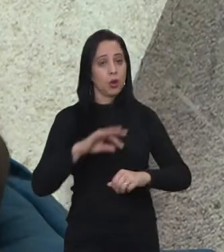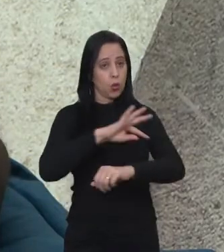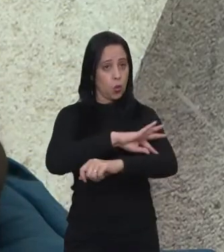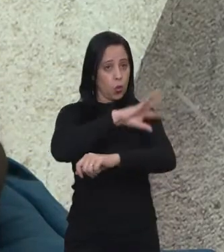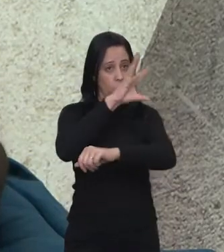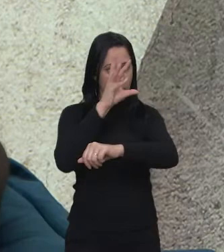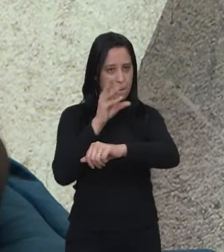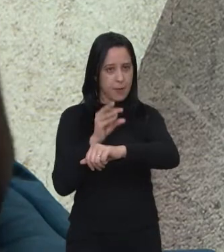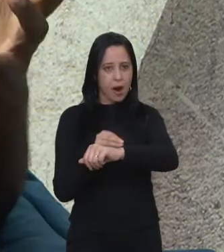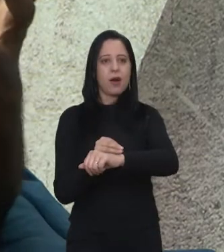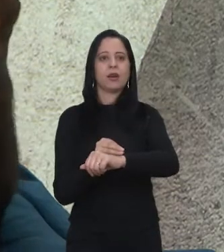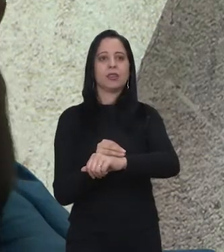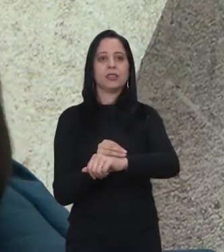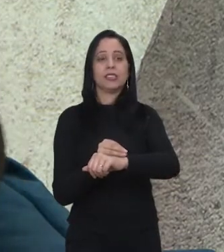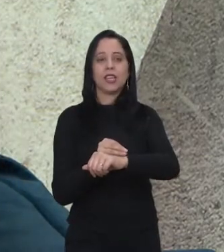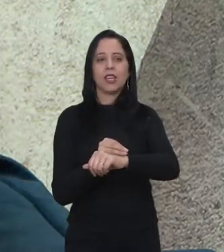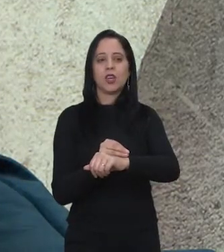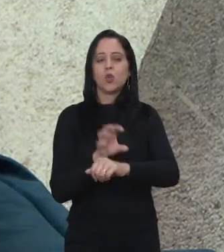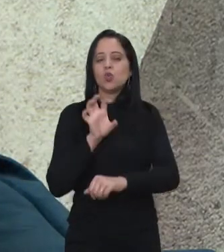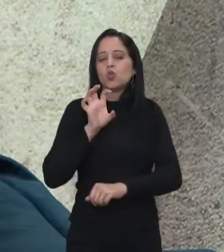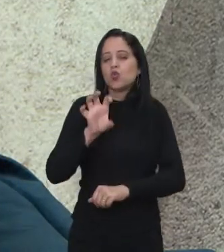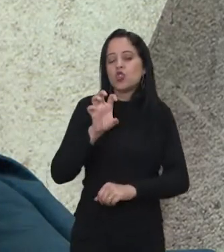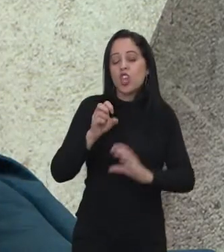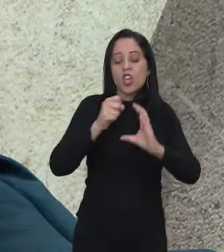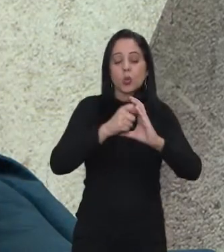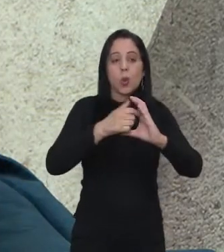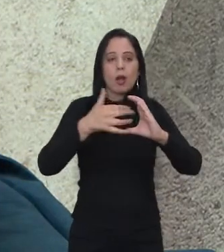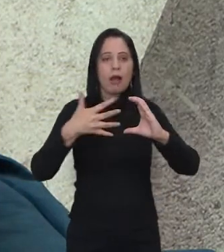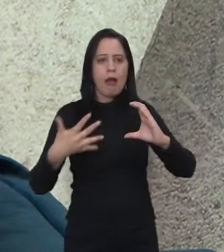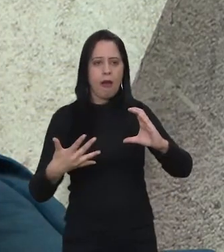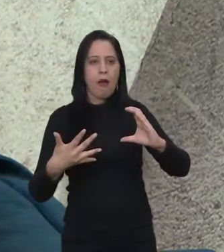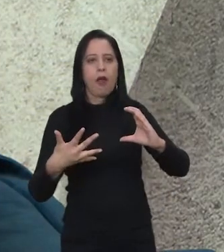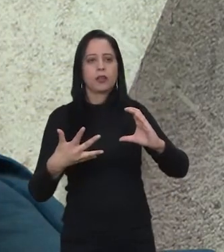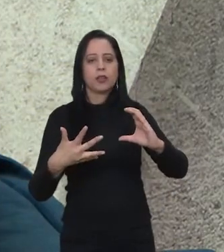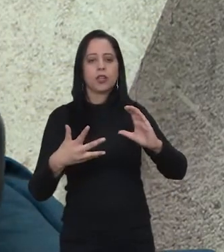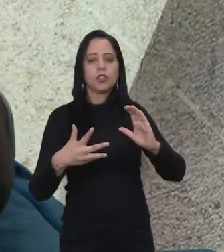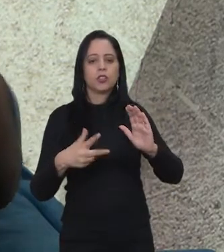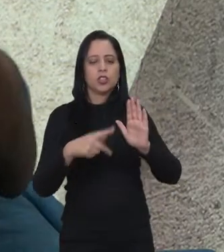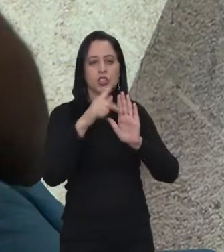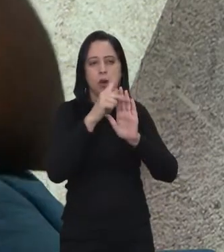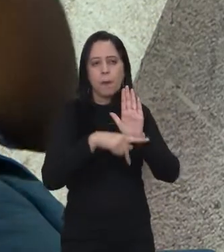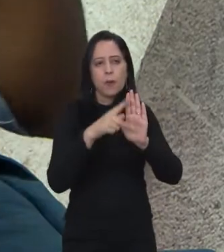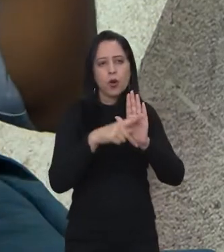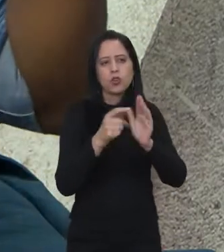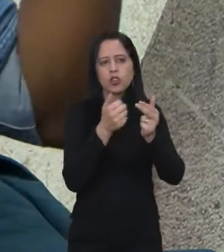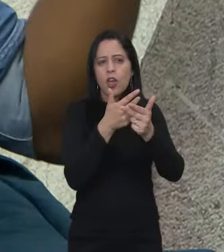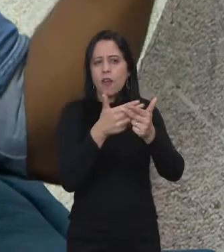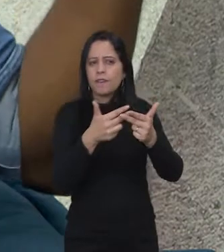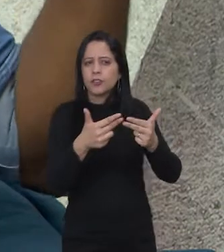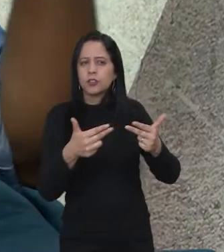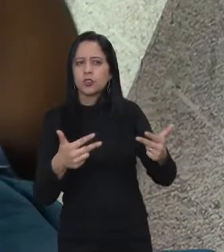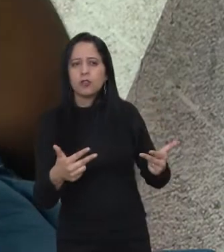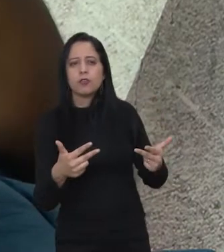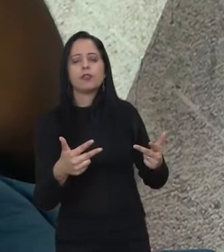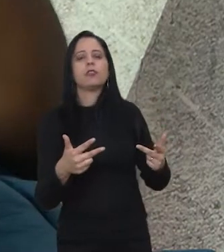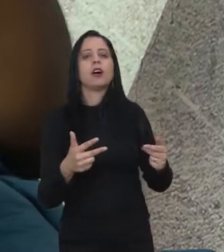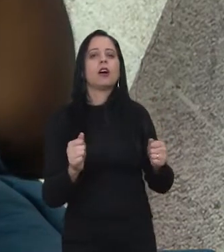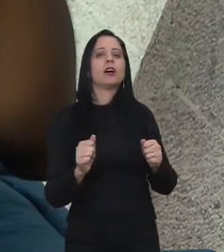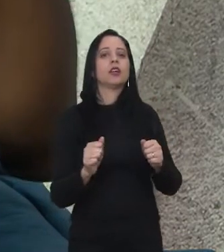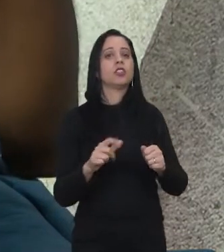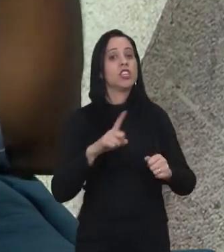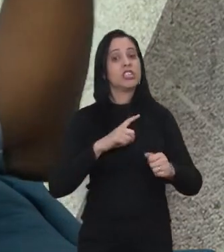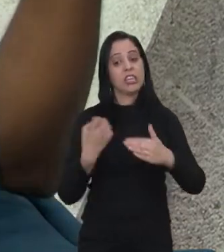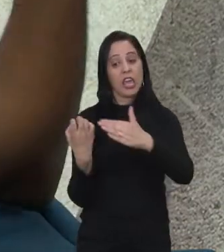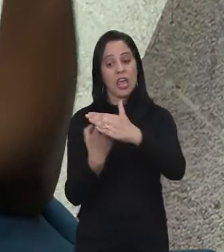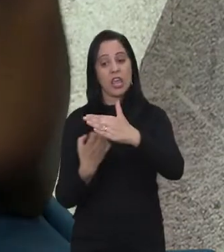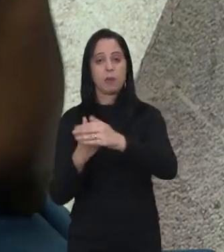O parque, ele tem essa peculiaridade, né? Então, ele tem programas específicos. Então, a gente tem o arranjo produtivo do setor, de